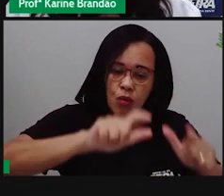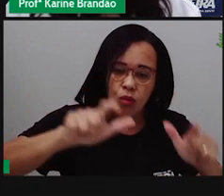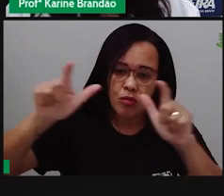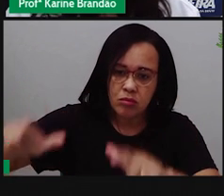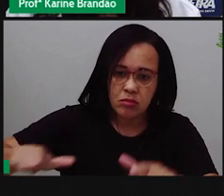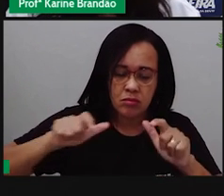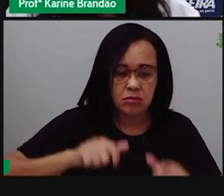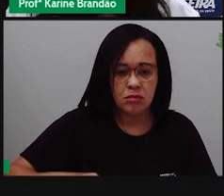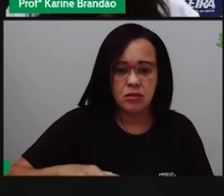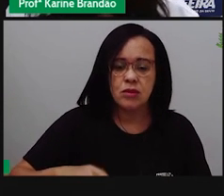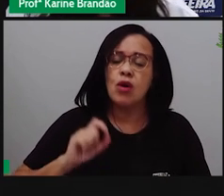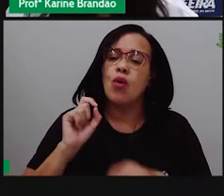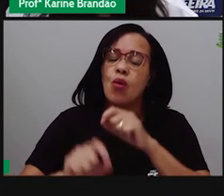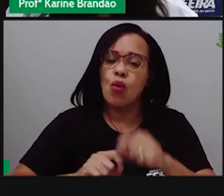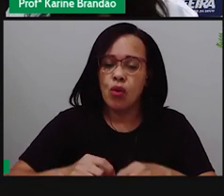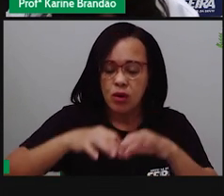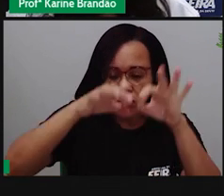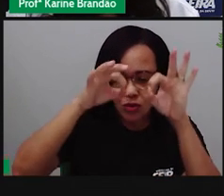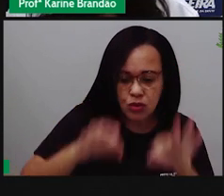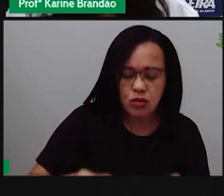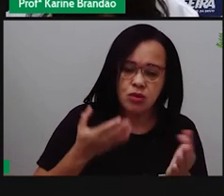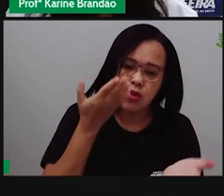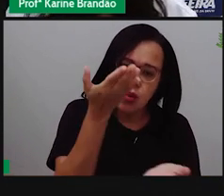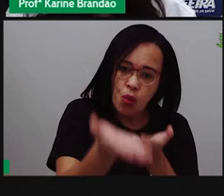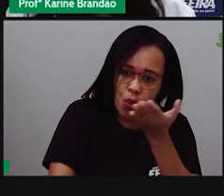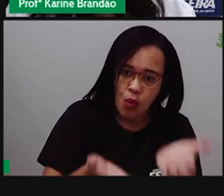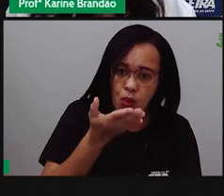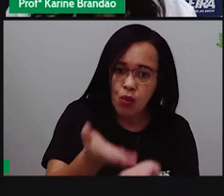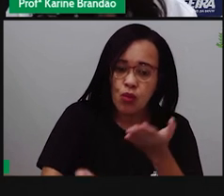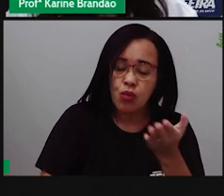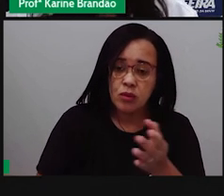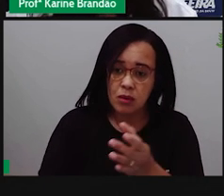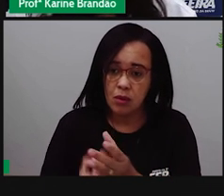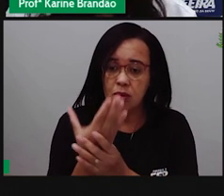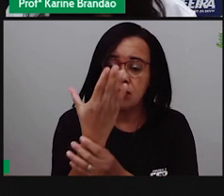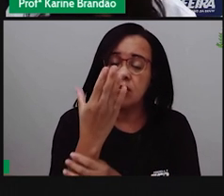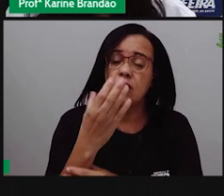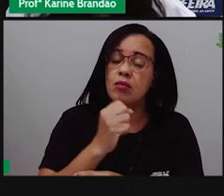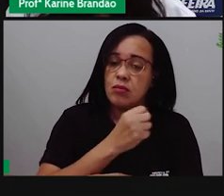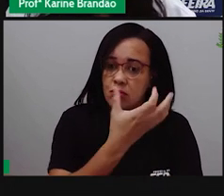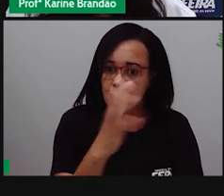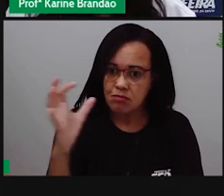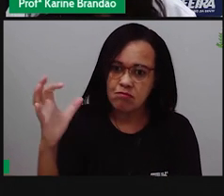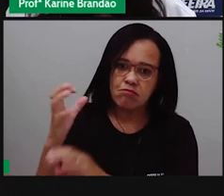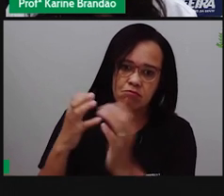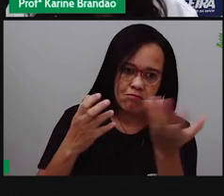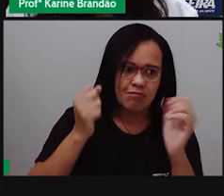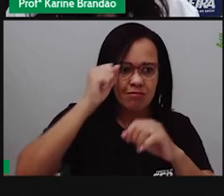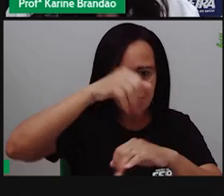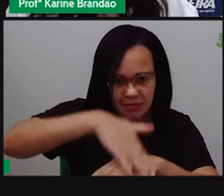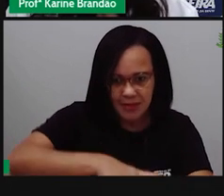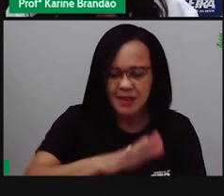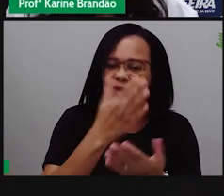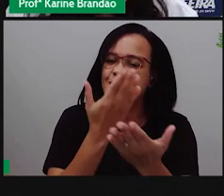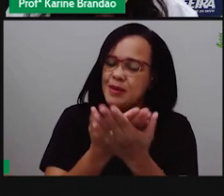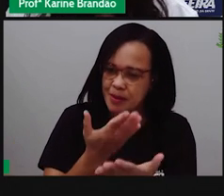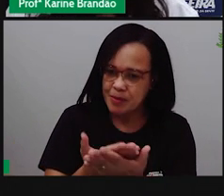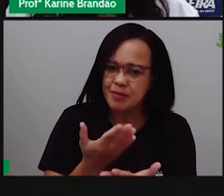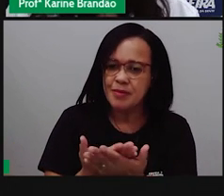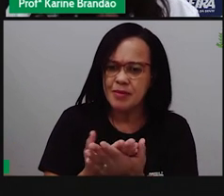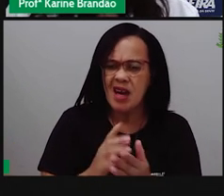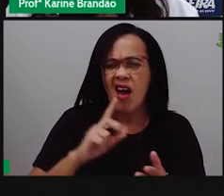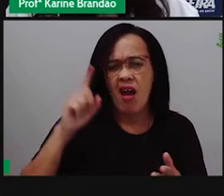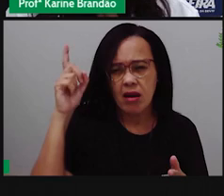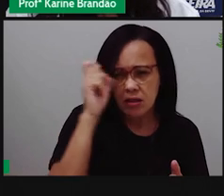justiça, o cuidado com o meio ambiente, se eu não valorizo a diversidade que ele tem. É mais difícil, né? Mas quando eu começo a